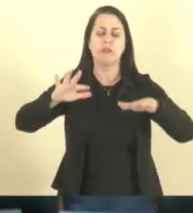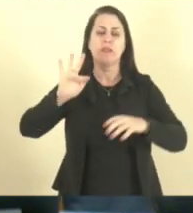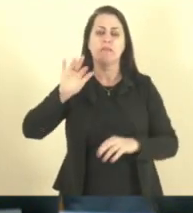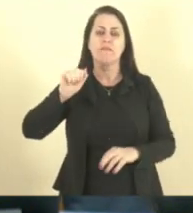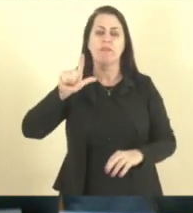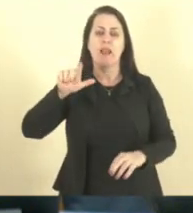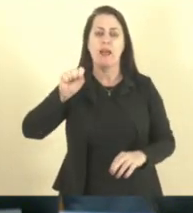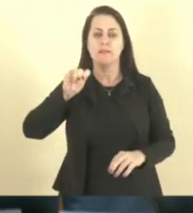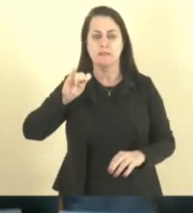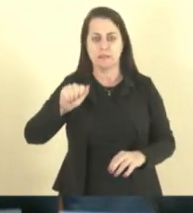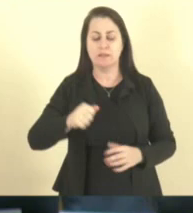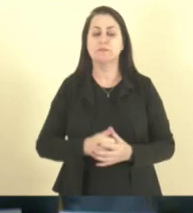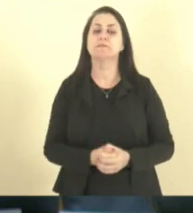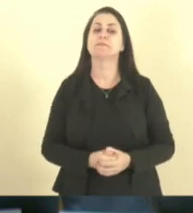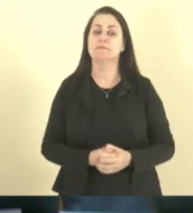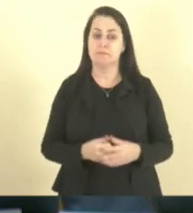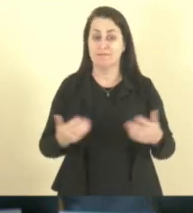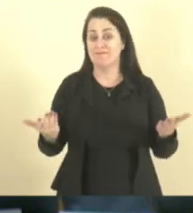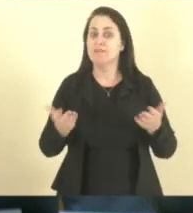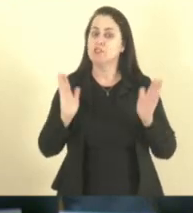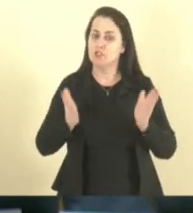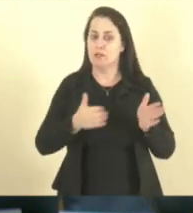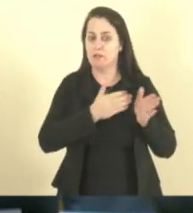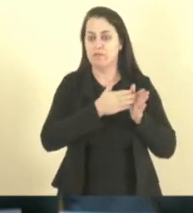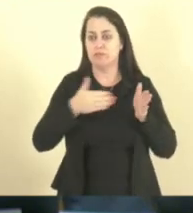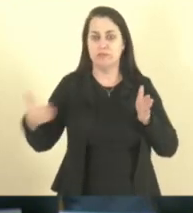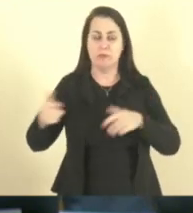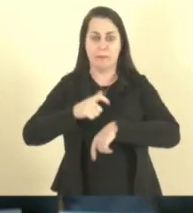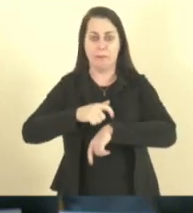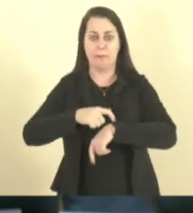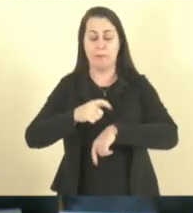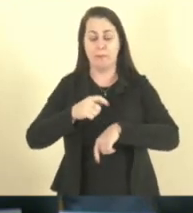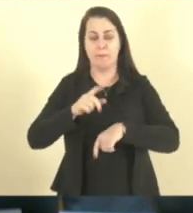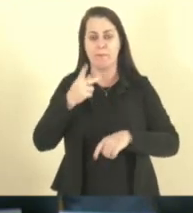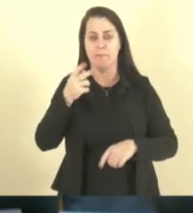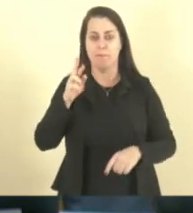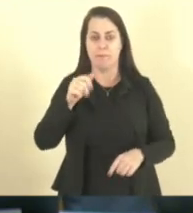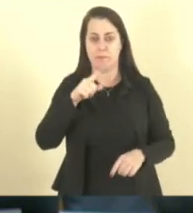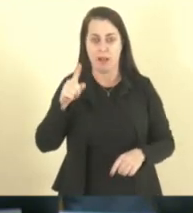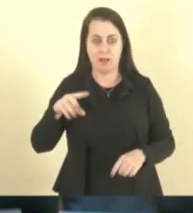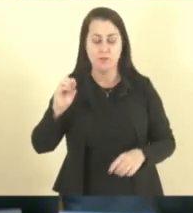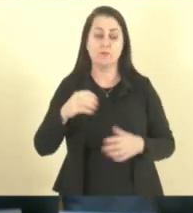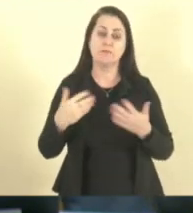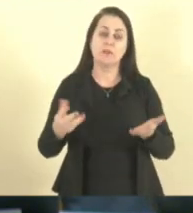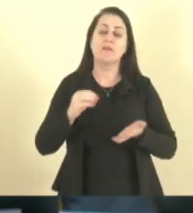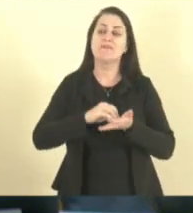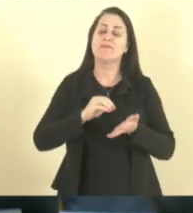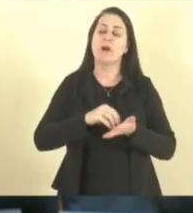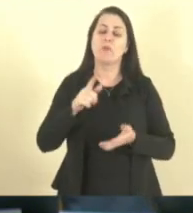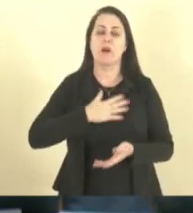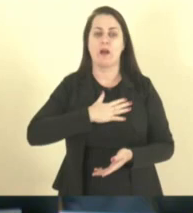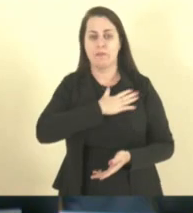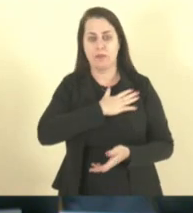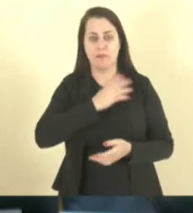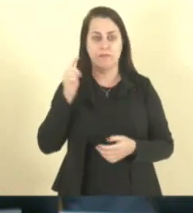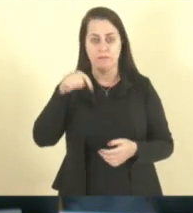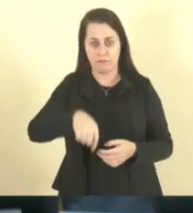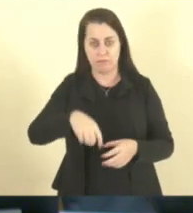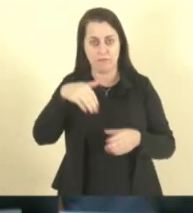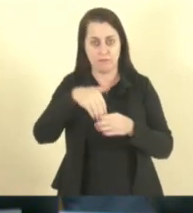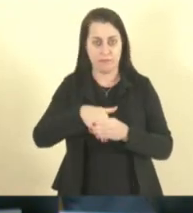prazo da comissão, eu estou avocando a relatoria pela ausência do deputado Capitão Assunção e estou